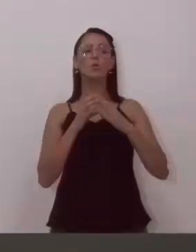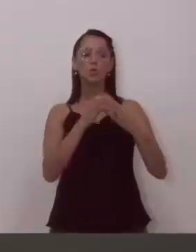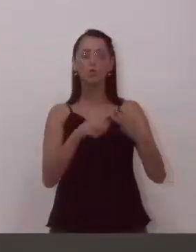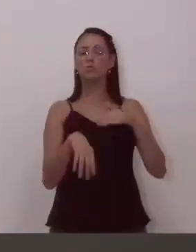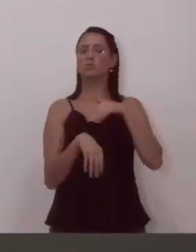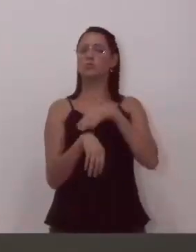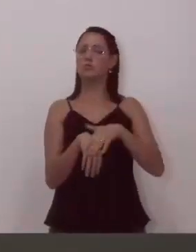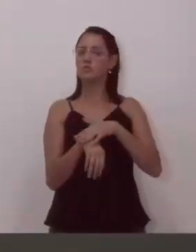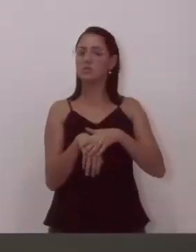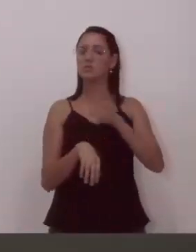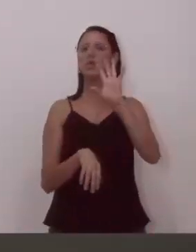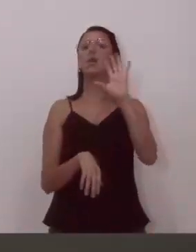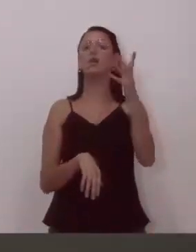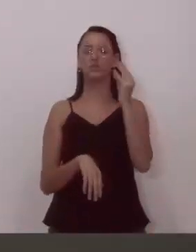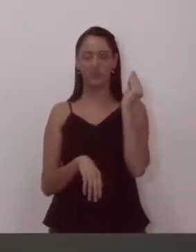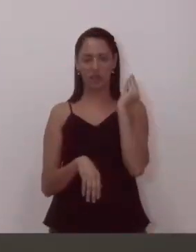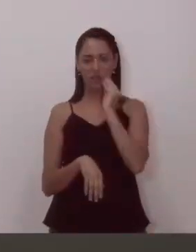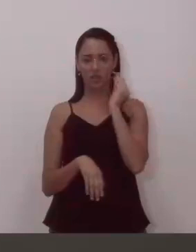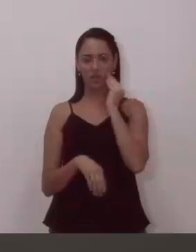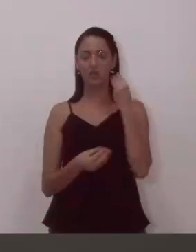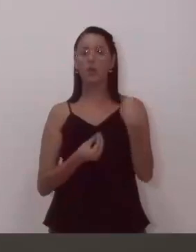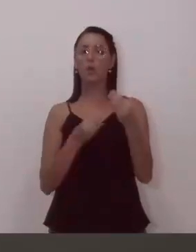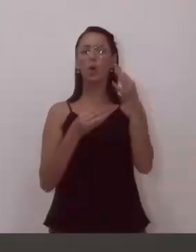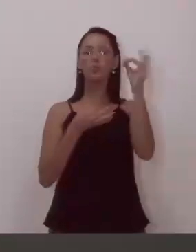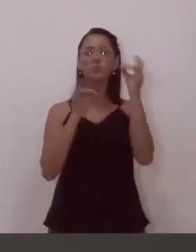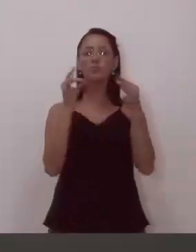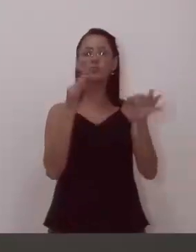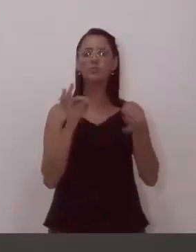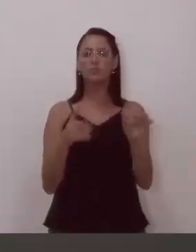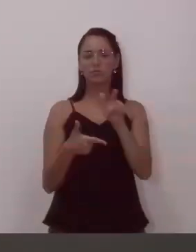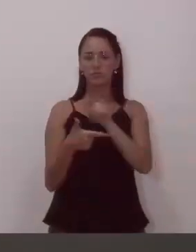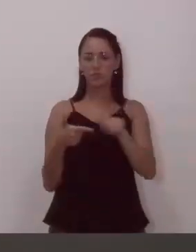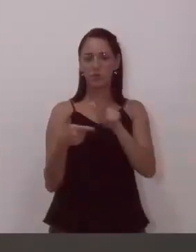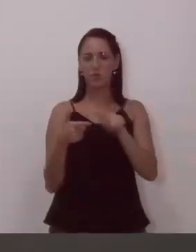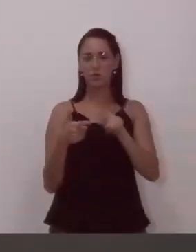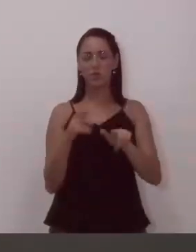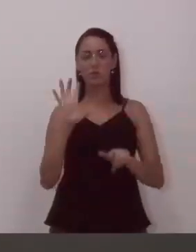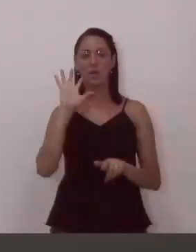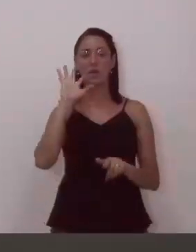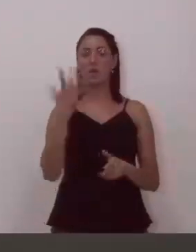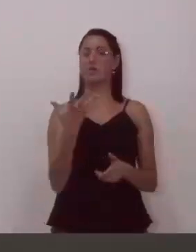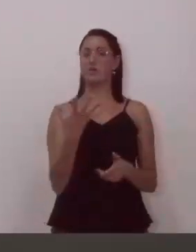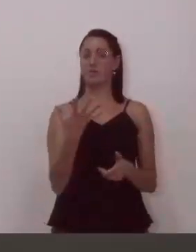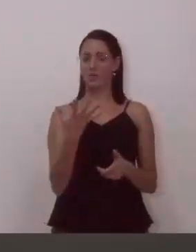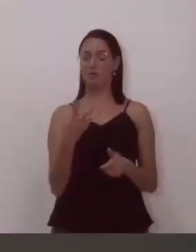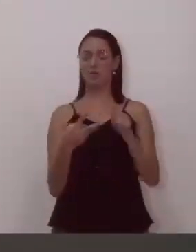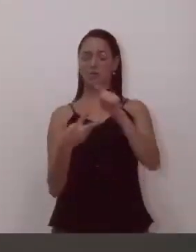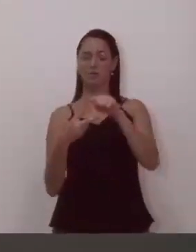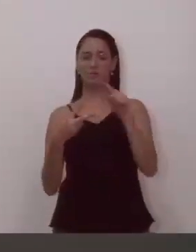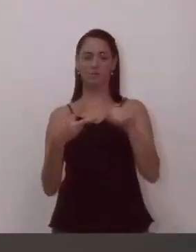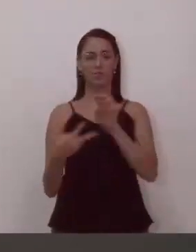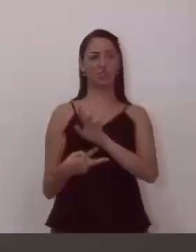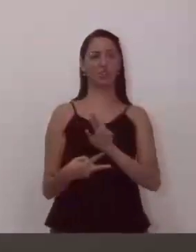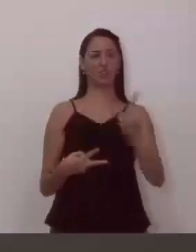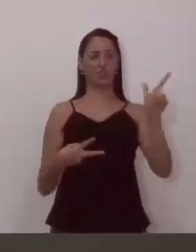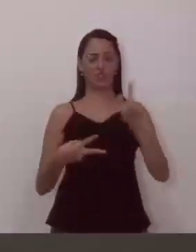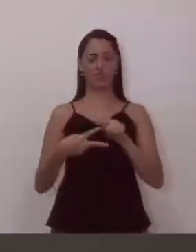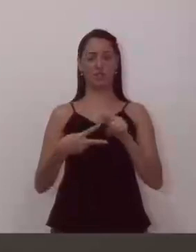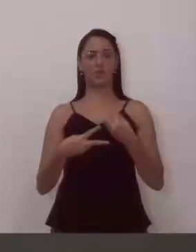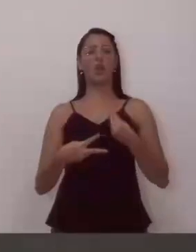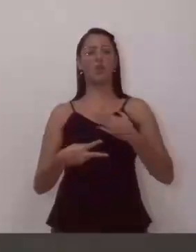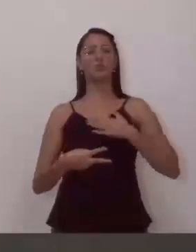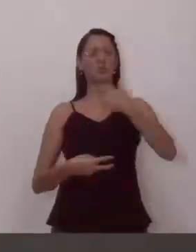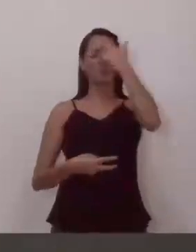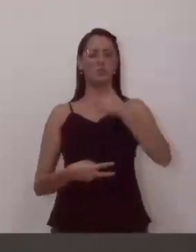gente vai tomar providência para corrigir a situação, porque são duas situações diferentes. Uma é o reconhecimento como